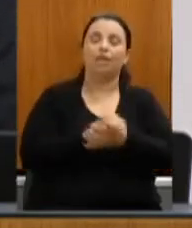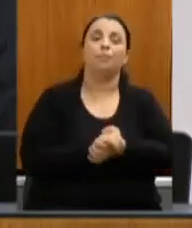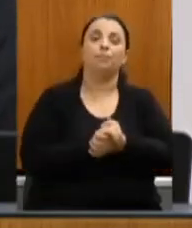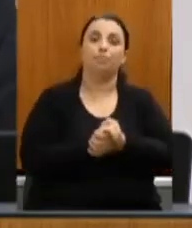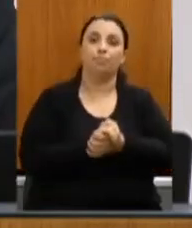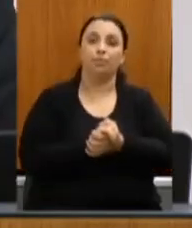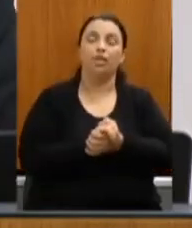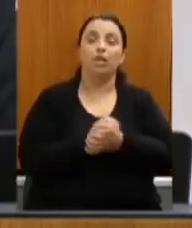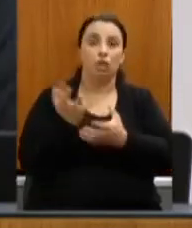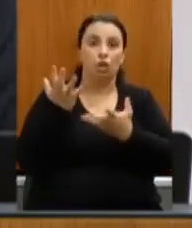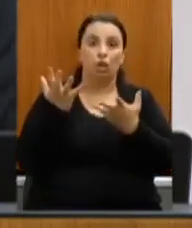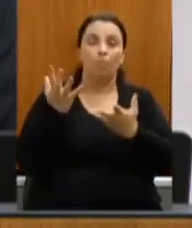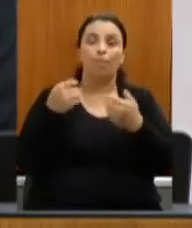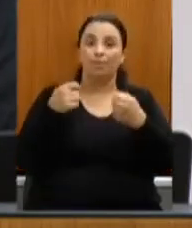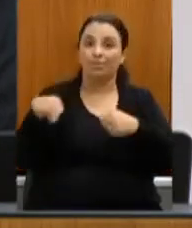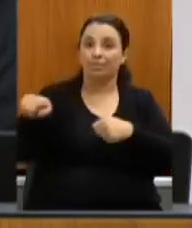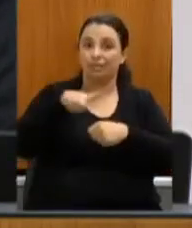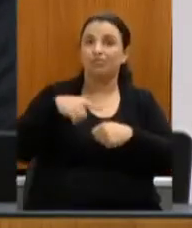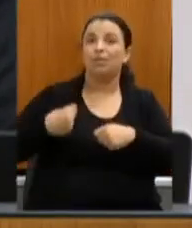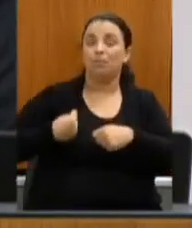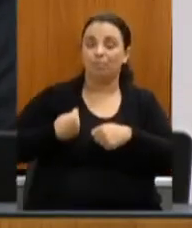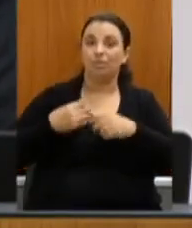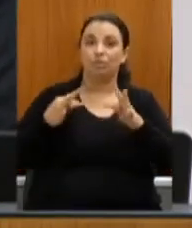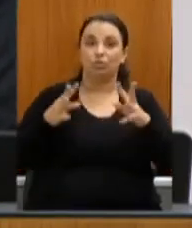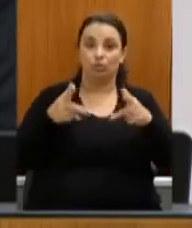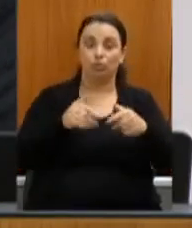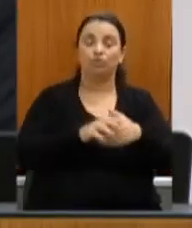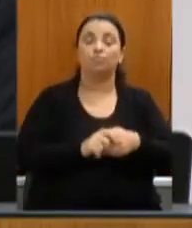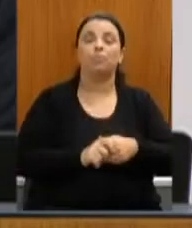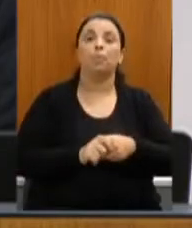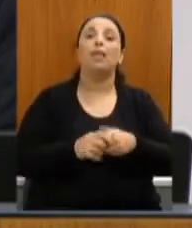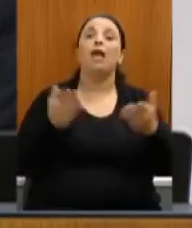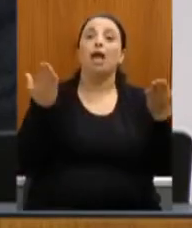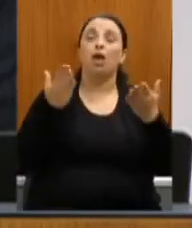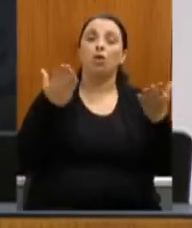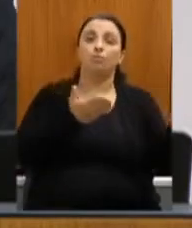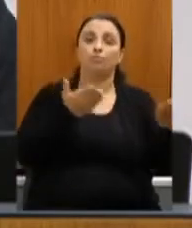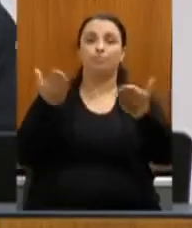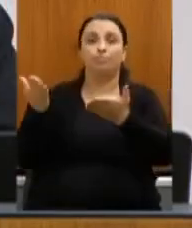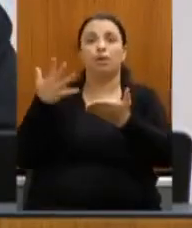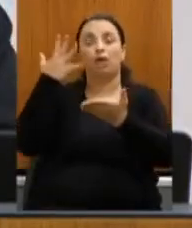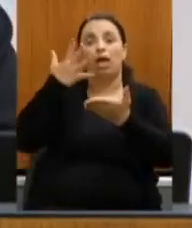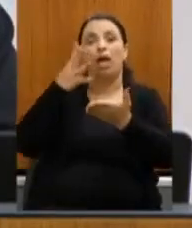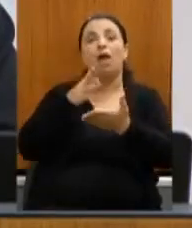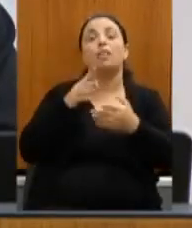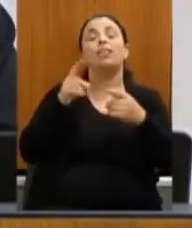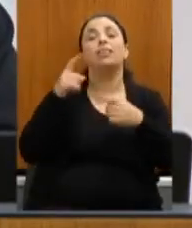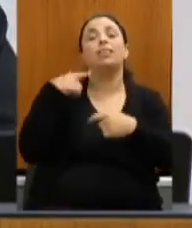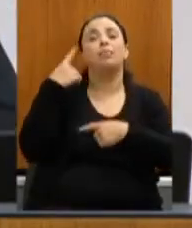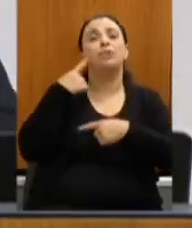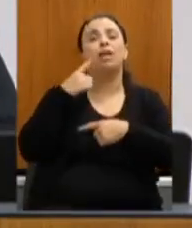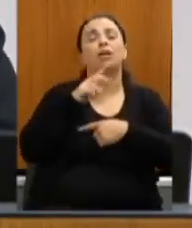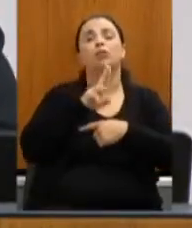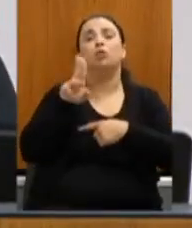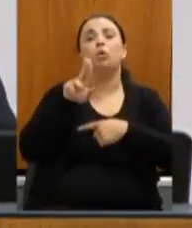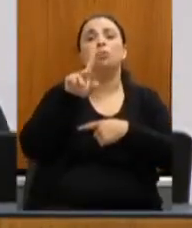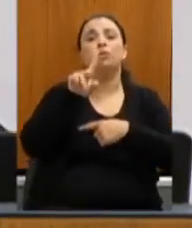passo a palavra agora nesse momento ao deputado Virgílio Guimarães por gentileza Virgílio